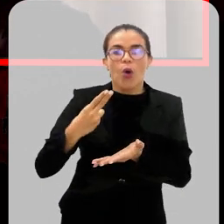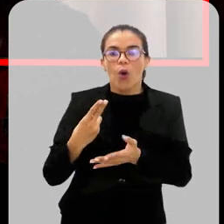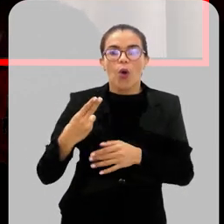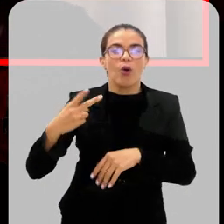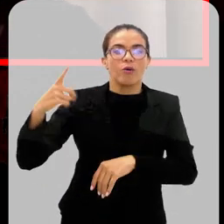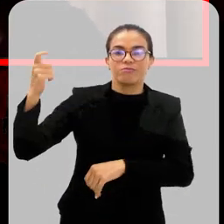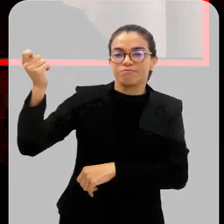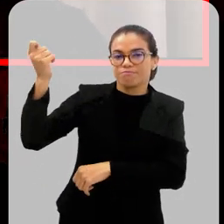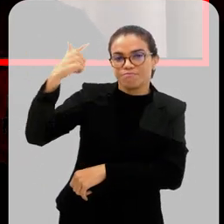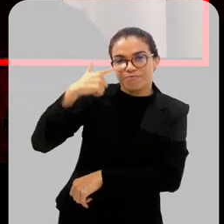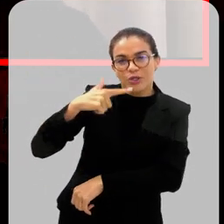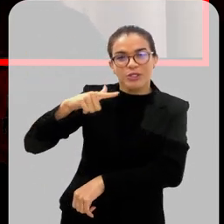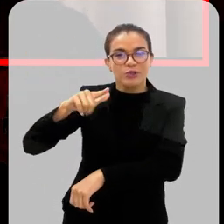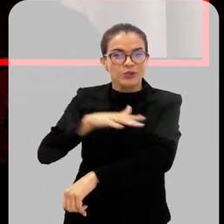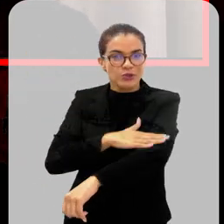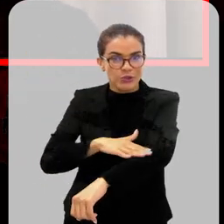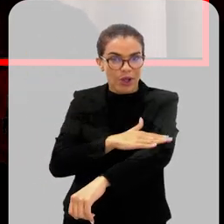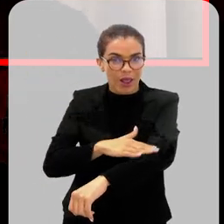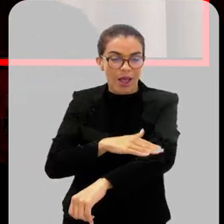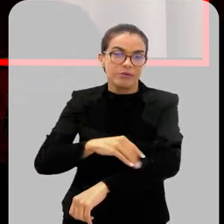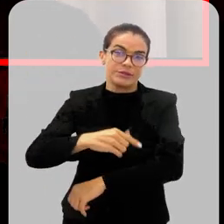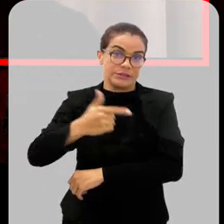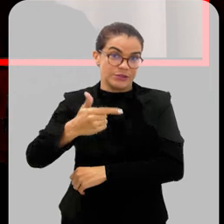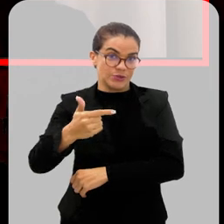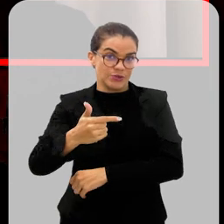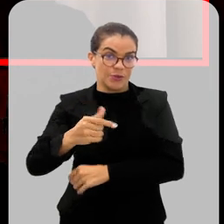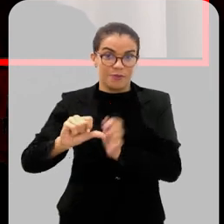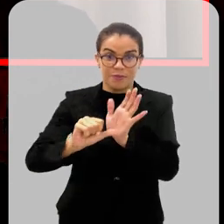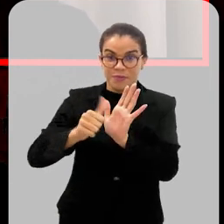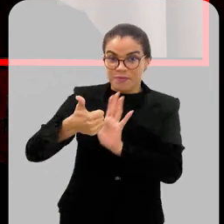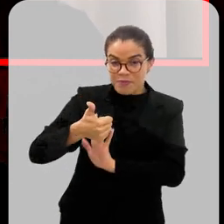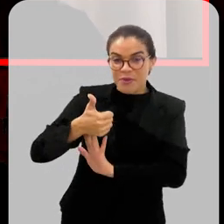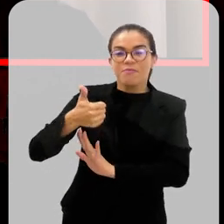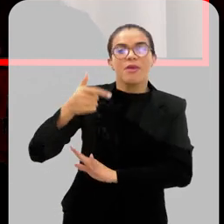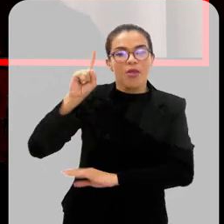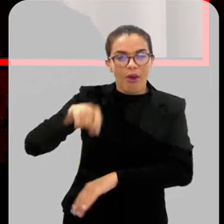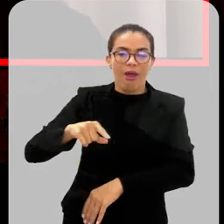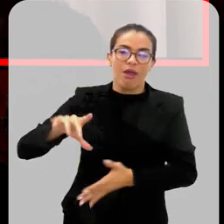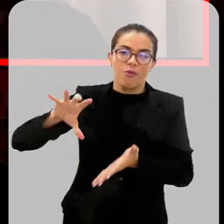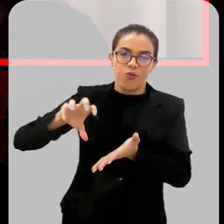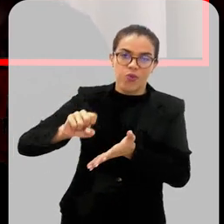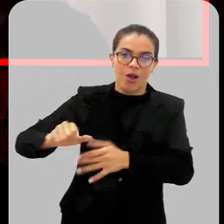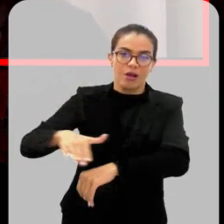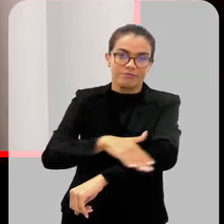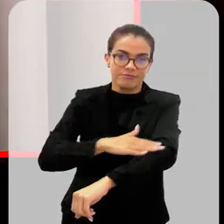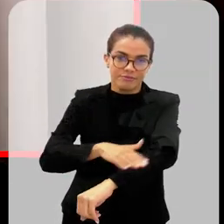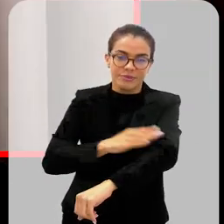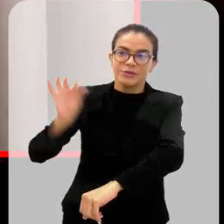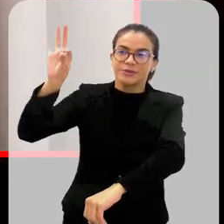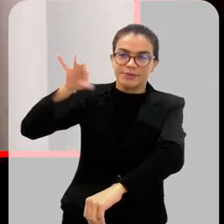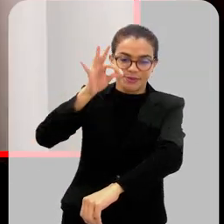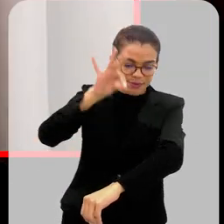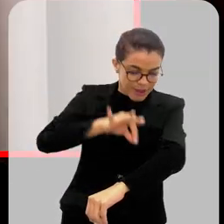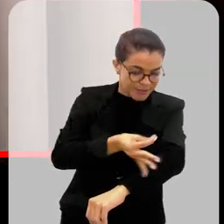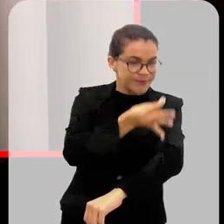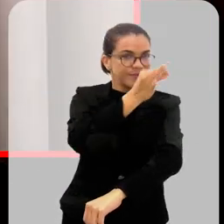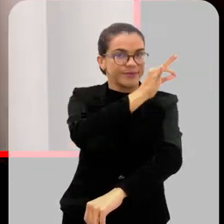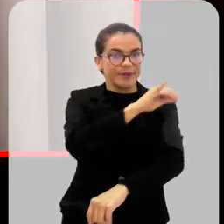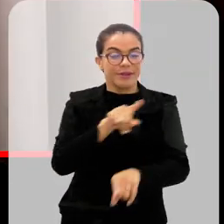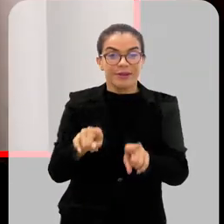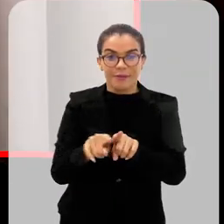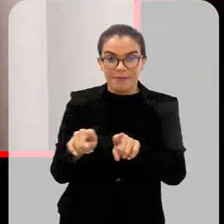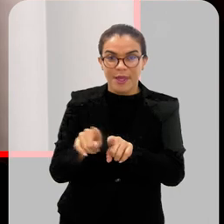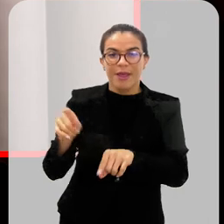protetor solar, é passar por último. A última coisa que você tem que utilizar é o repelente. Lembrar de reaplicar,